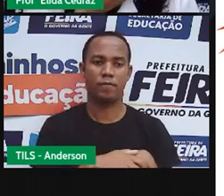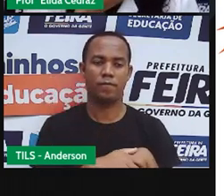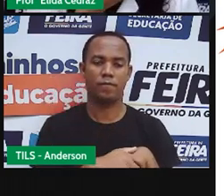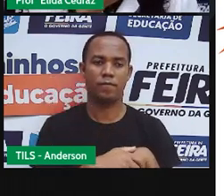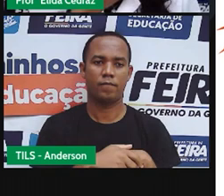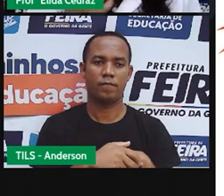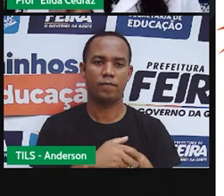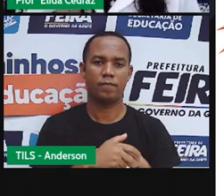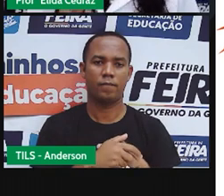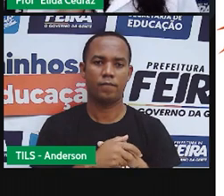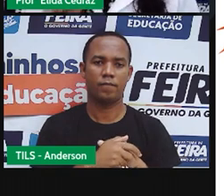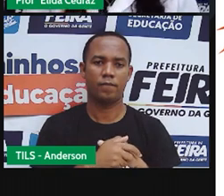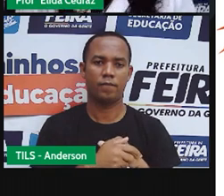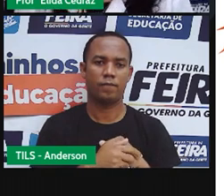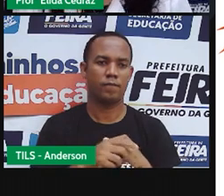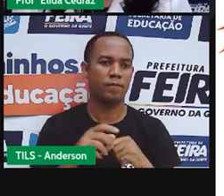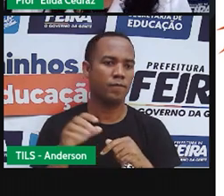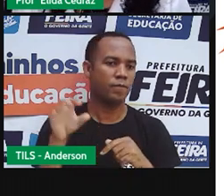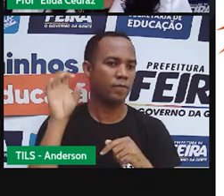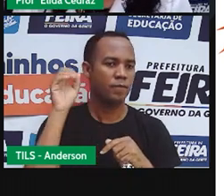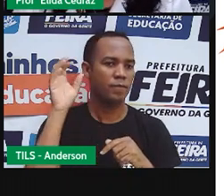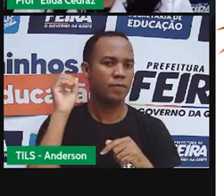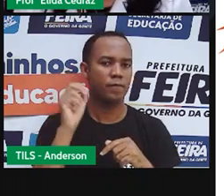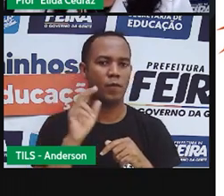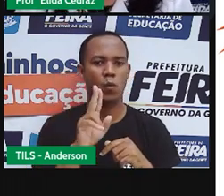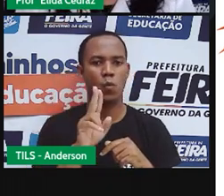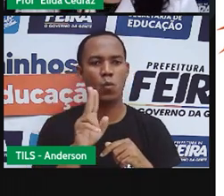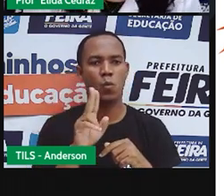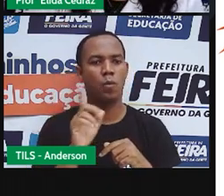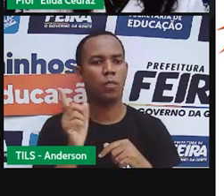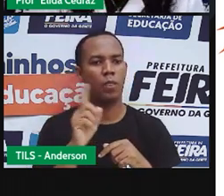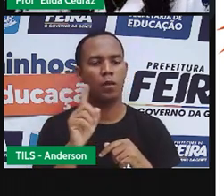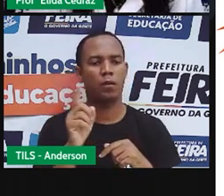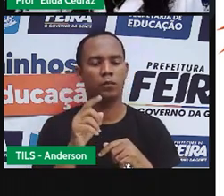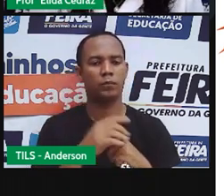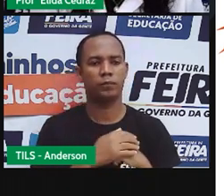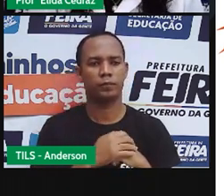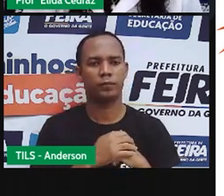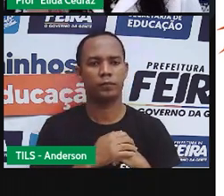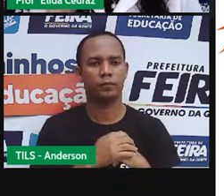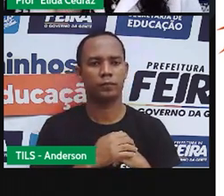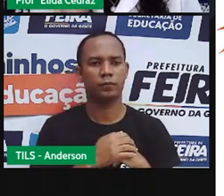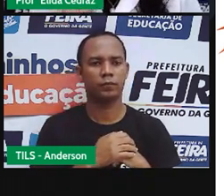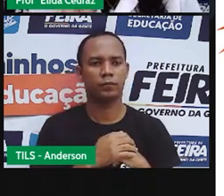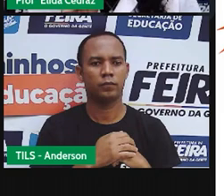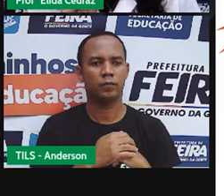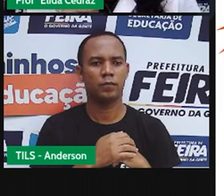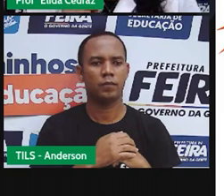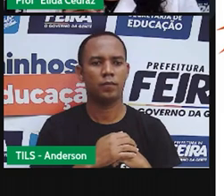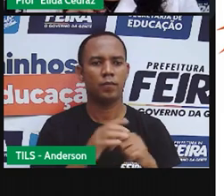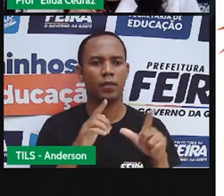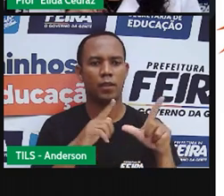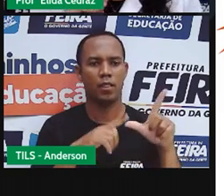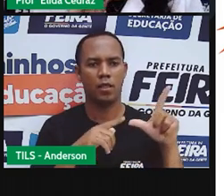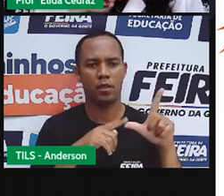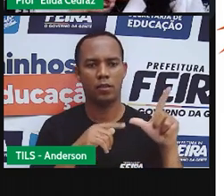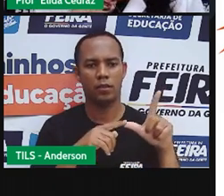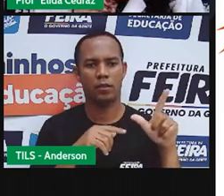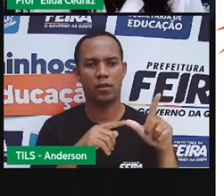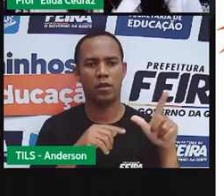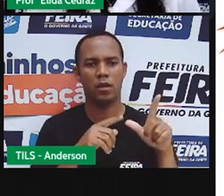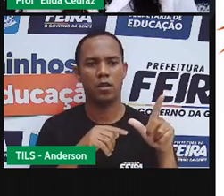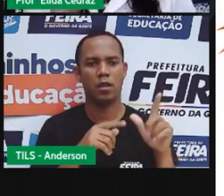Poguete. Teve som de U? Não. Quando a letra